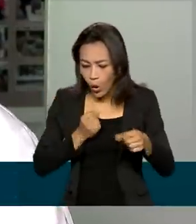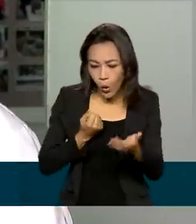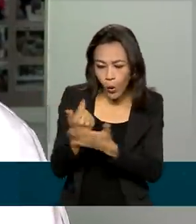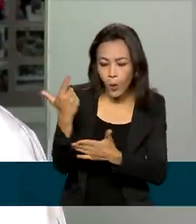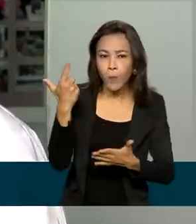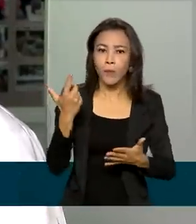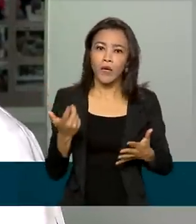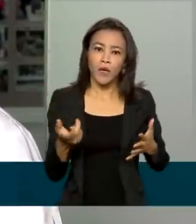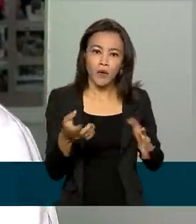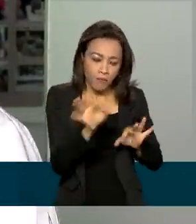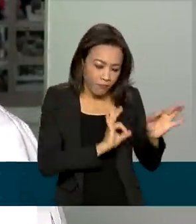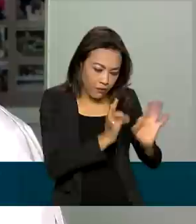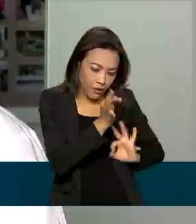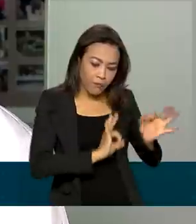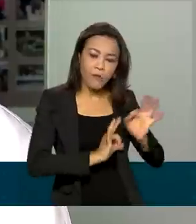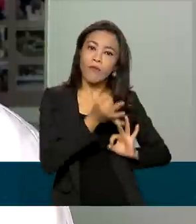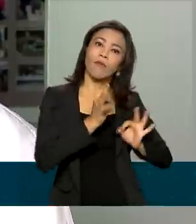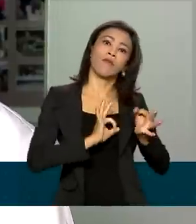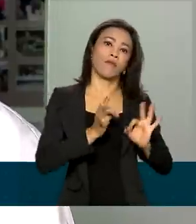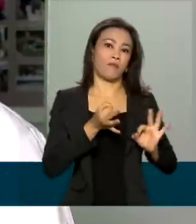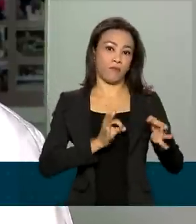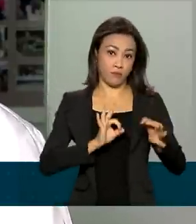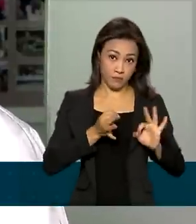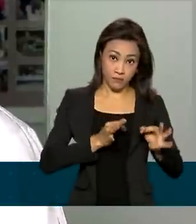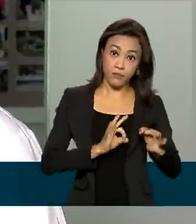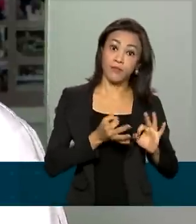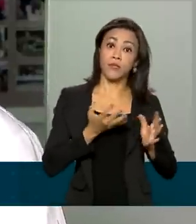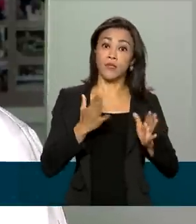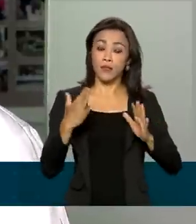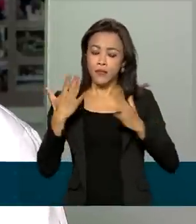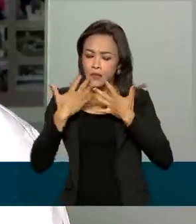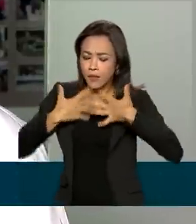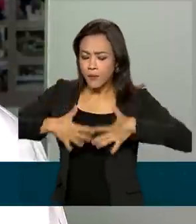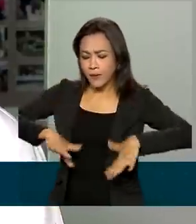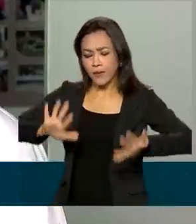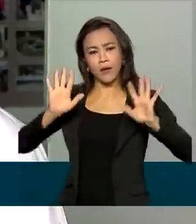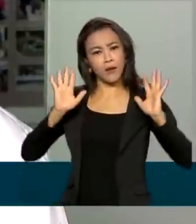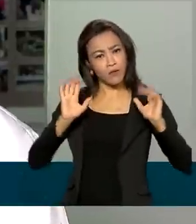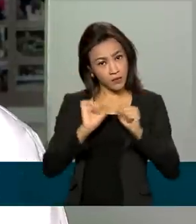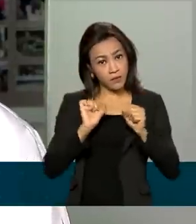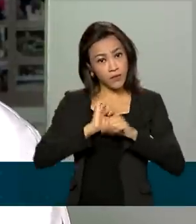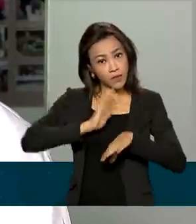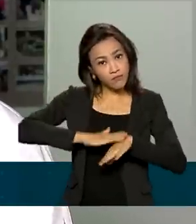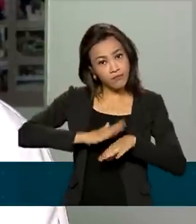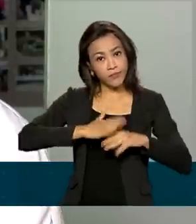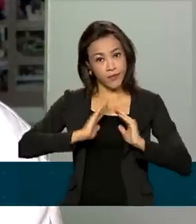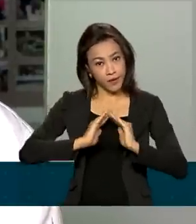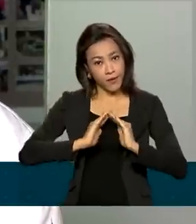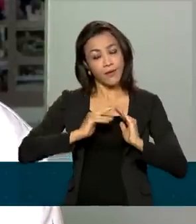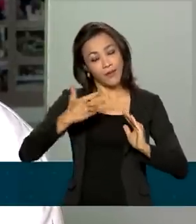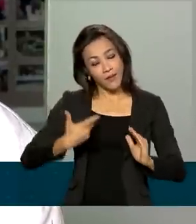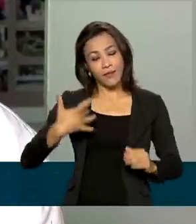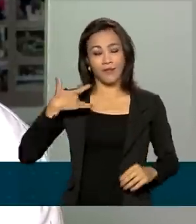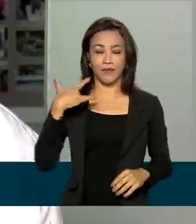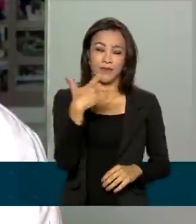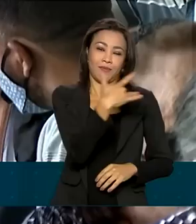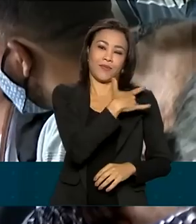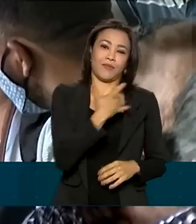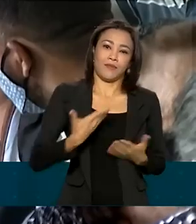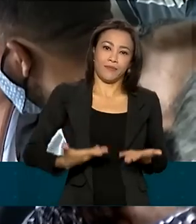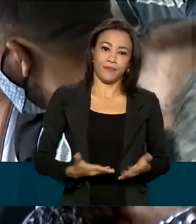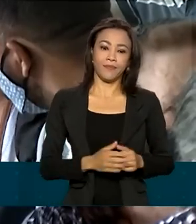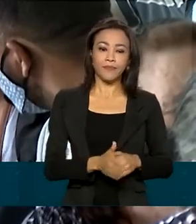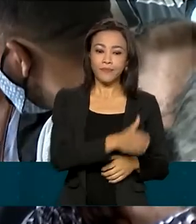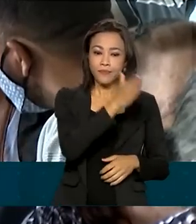na mercearia, alimentos in natura, e você produzir a sua alimentação, mais saudável isso com certeza vai ser.